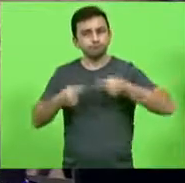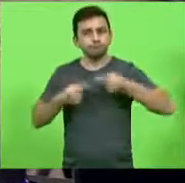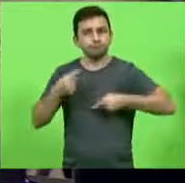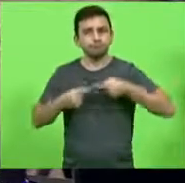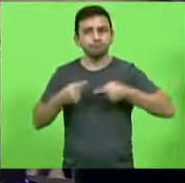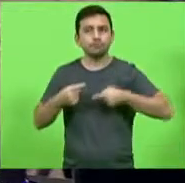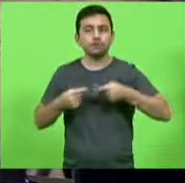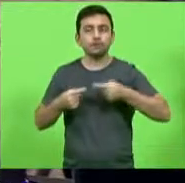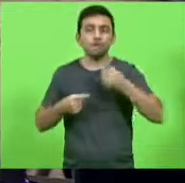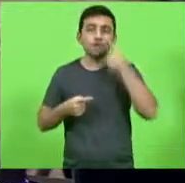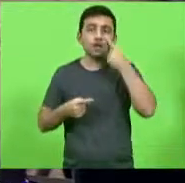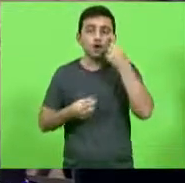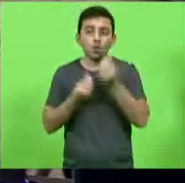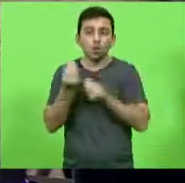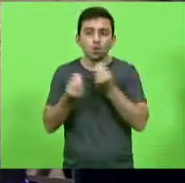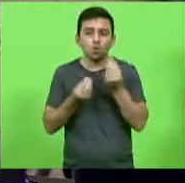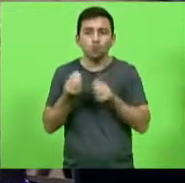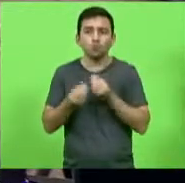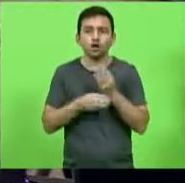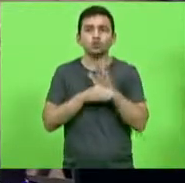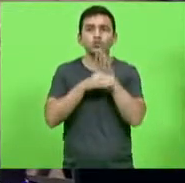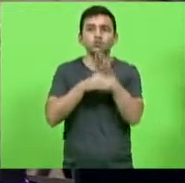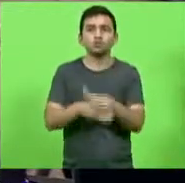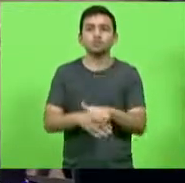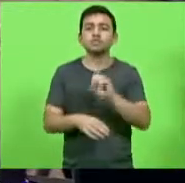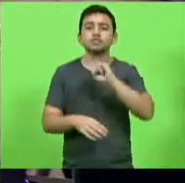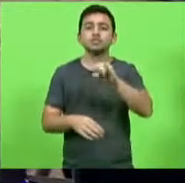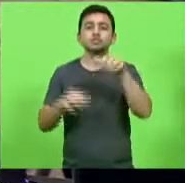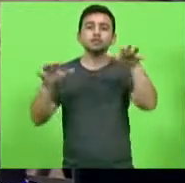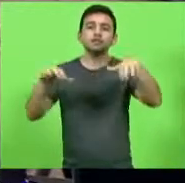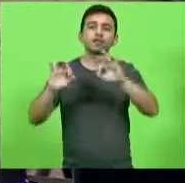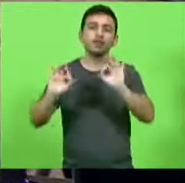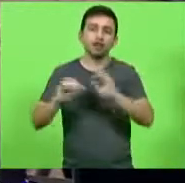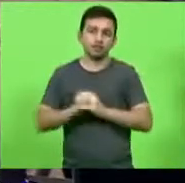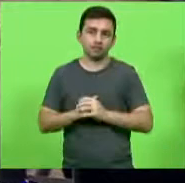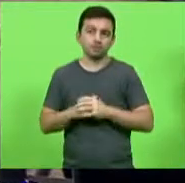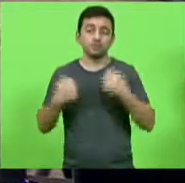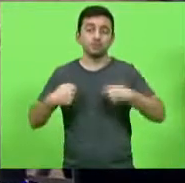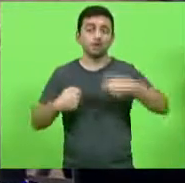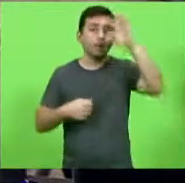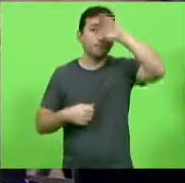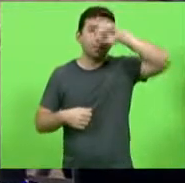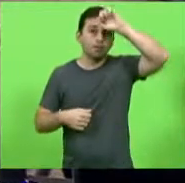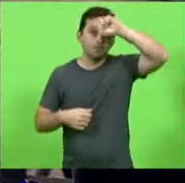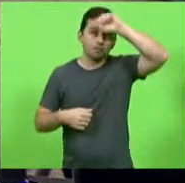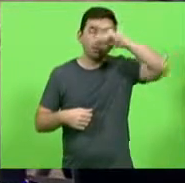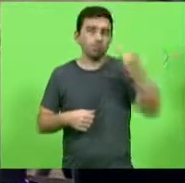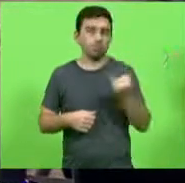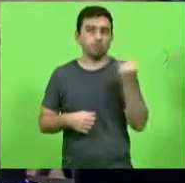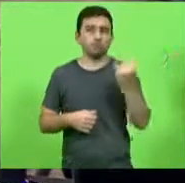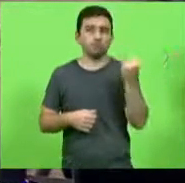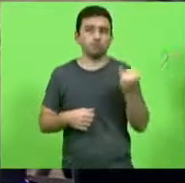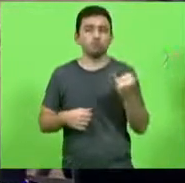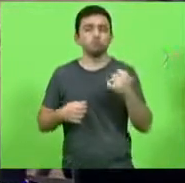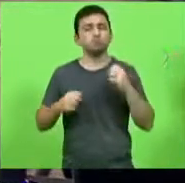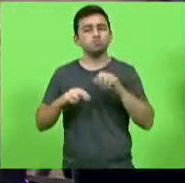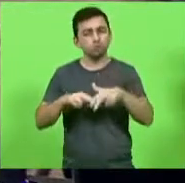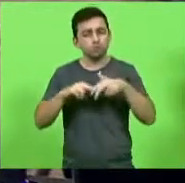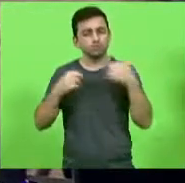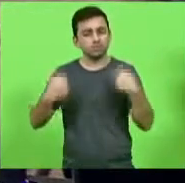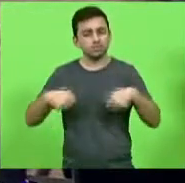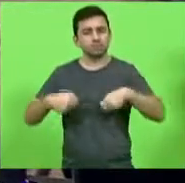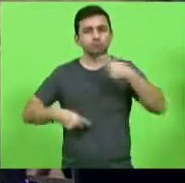alternativas a estiagem nós temos que aprender a conviver com a estiagem e por isso tem que existir políticas